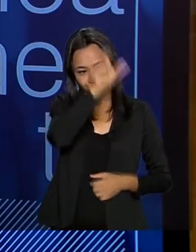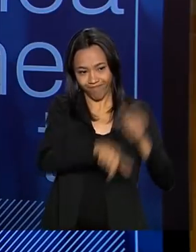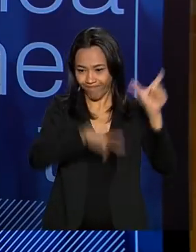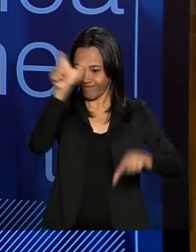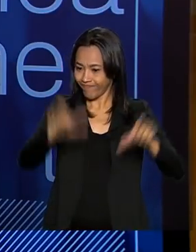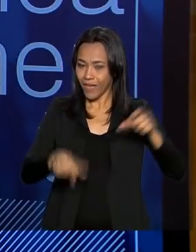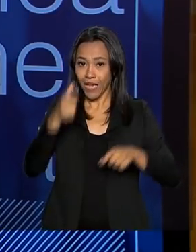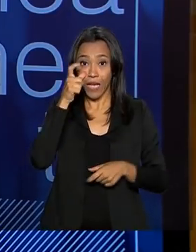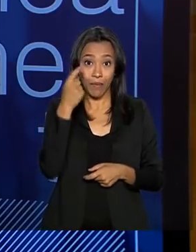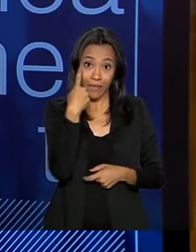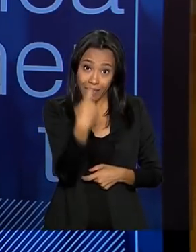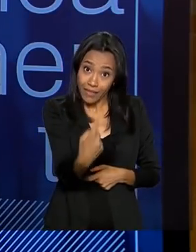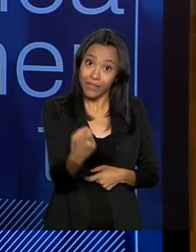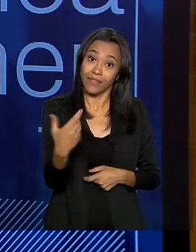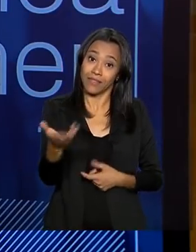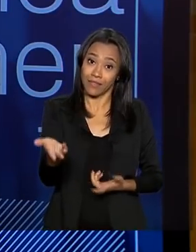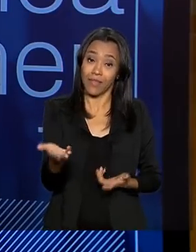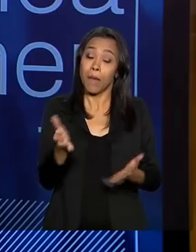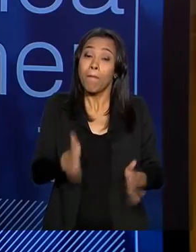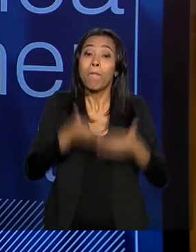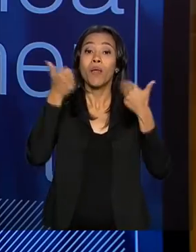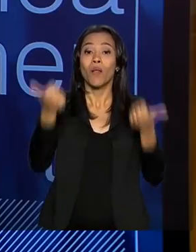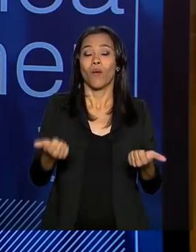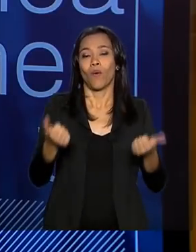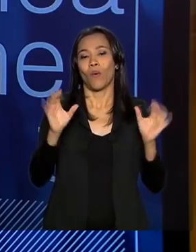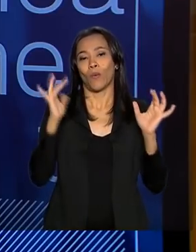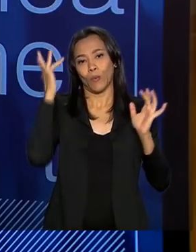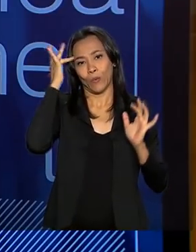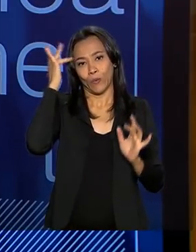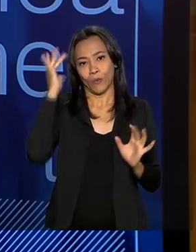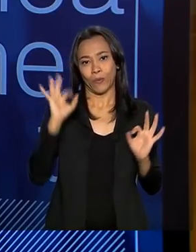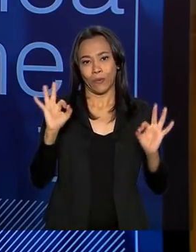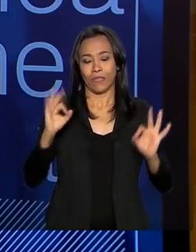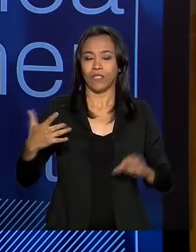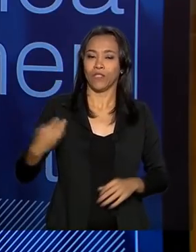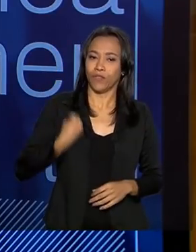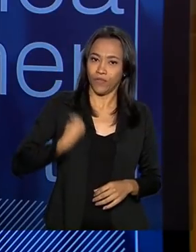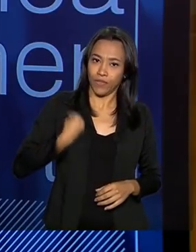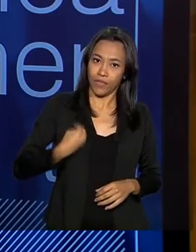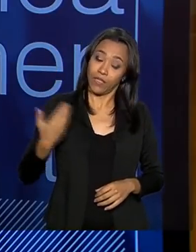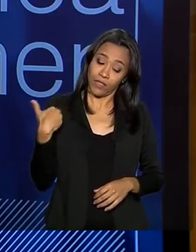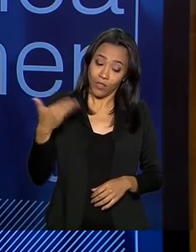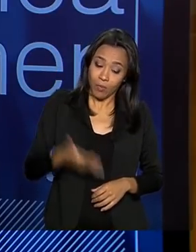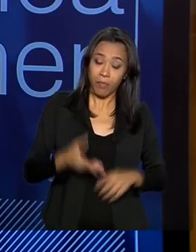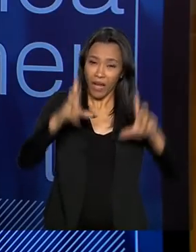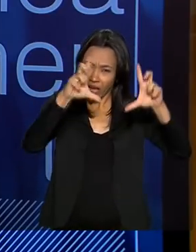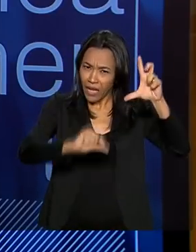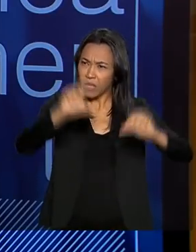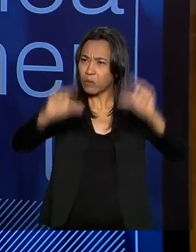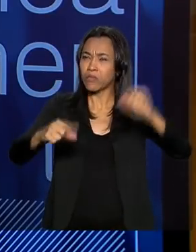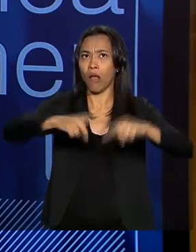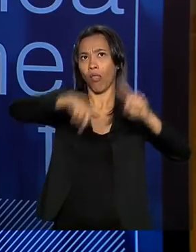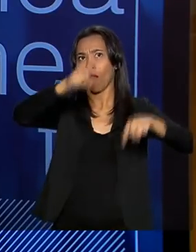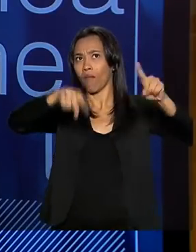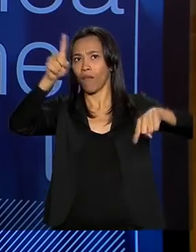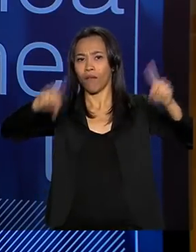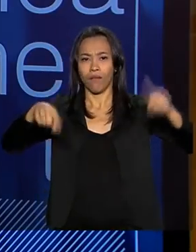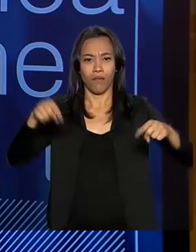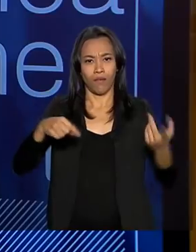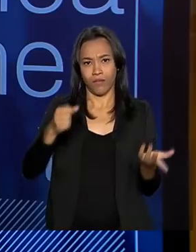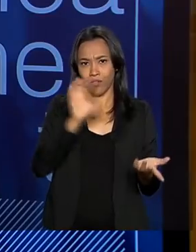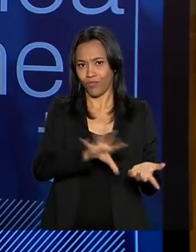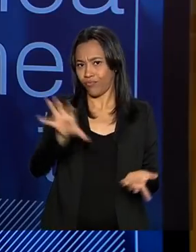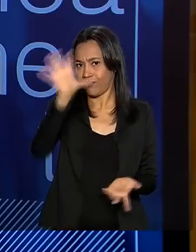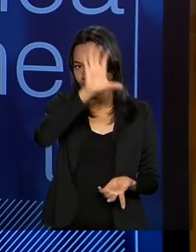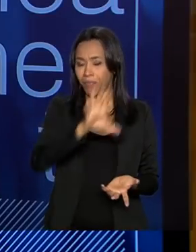público, é a melhoria da qualidade de vida. E o Ministério do Desenvolvimento Regional está aqui para reduzir as desigualdades regionais, permitir que todos os brasileiros